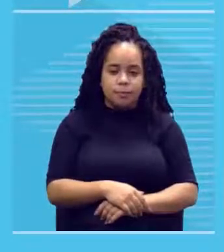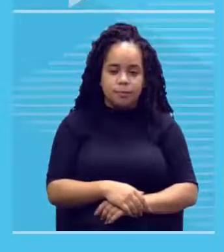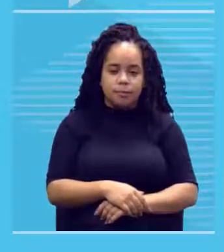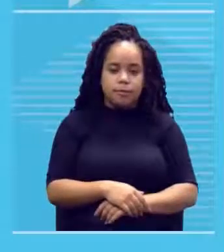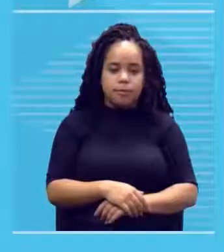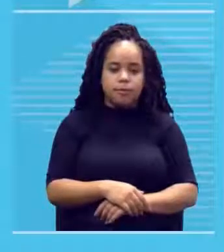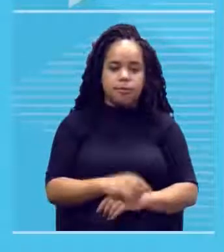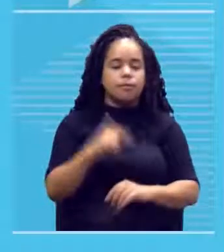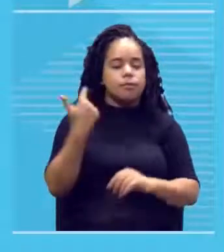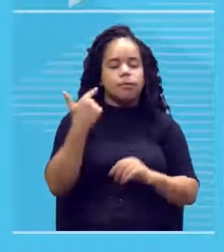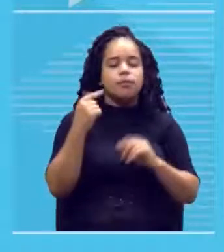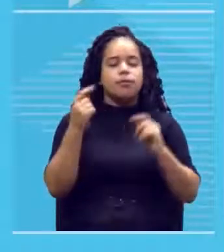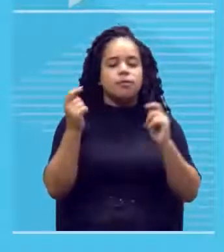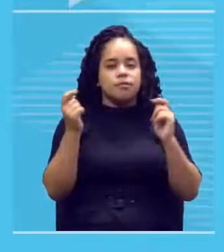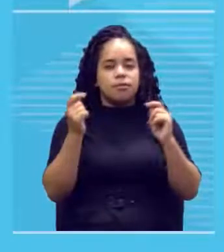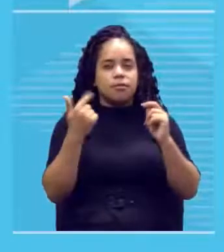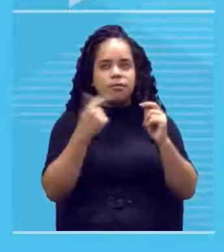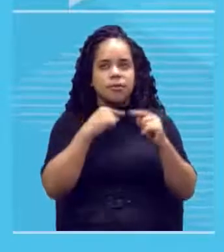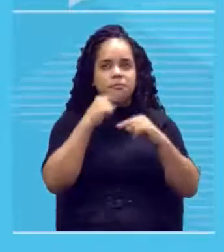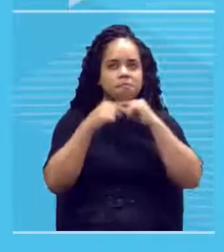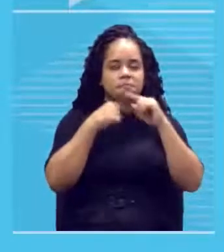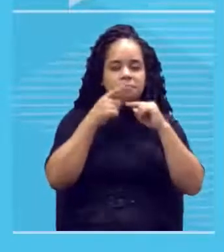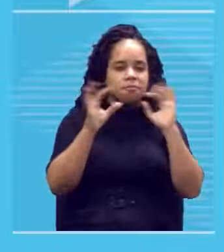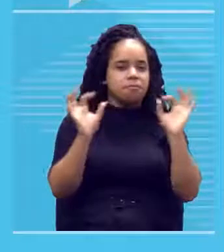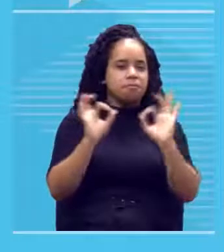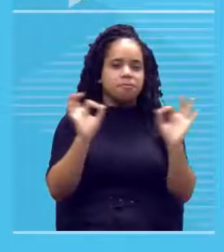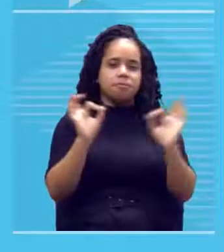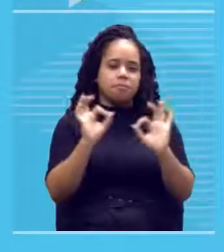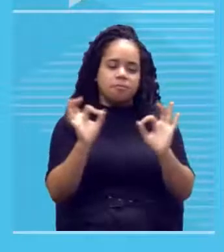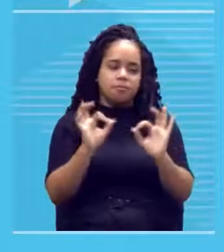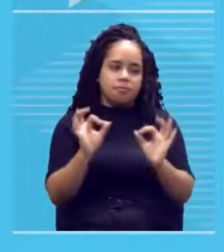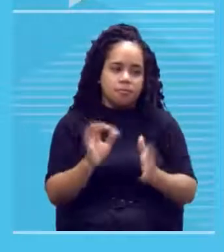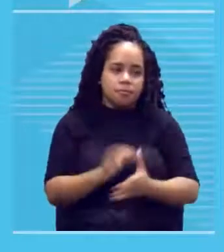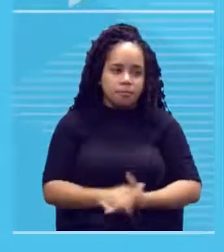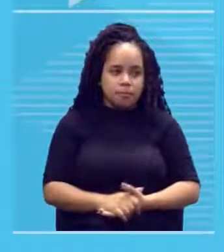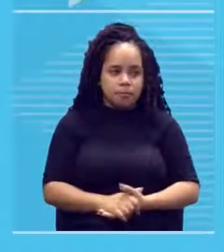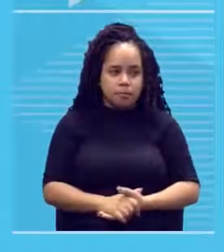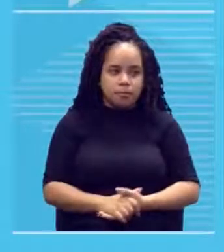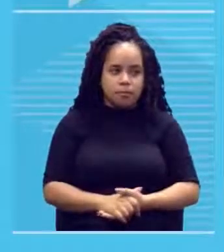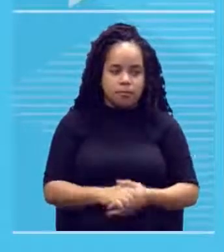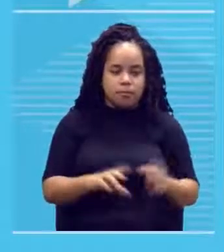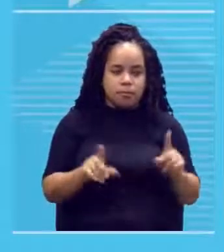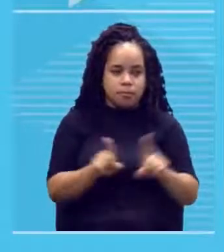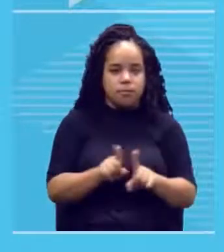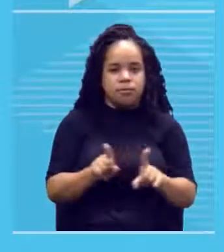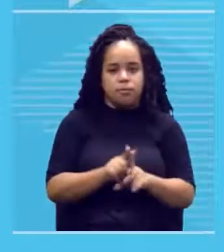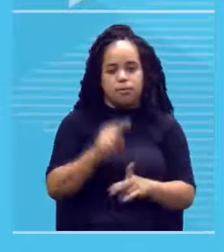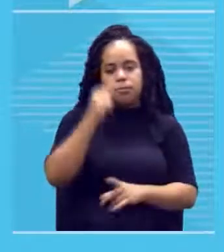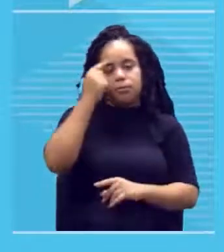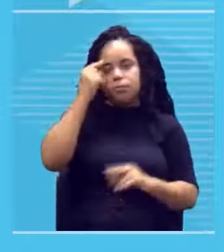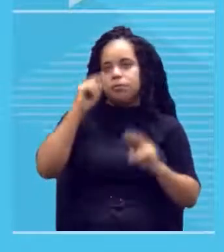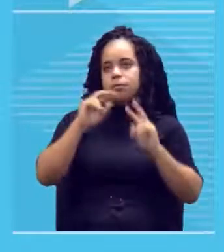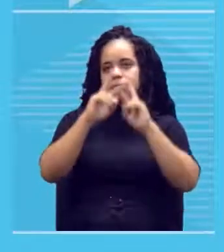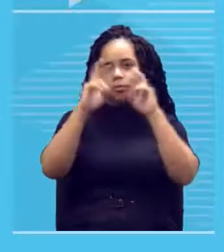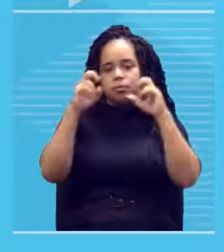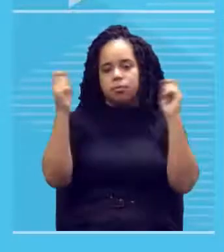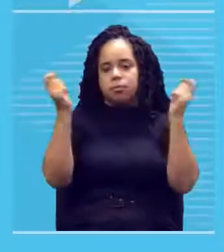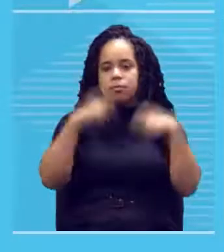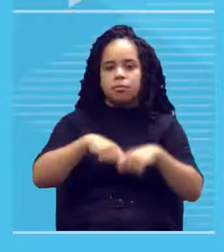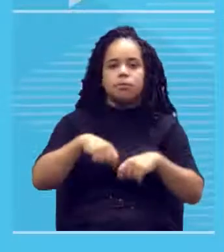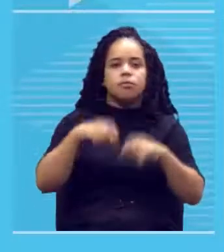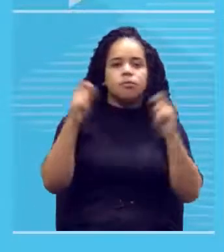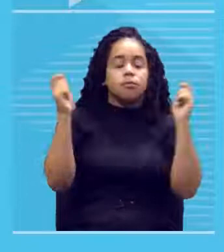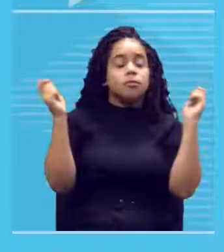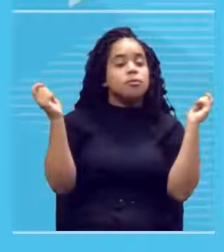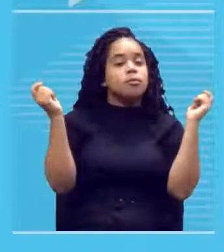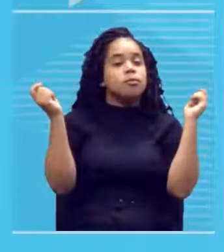ousa questionar-se. Não ousa e nem passa pela cabeça da pessoa repensar